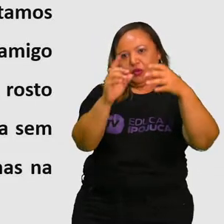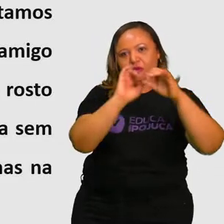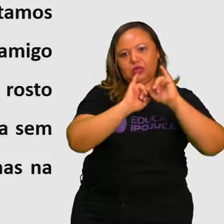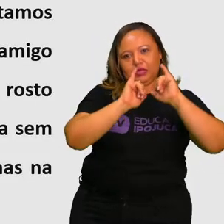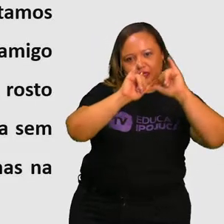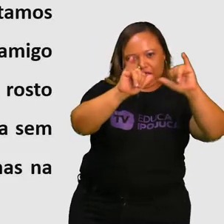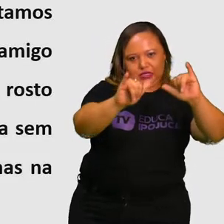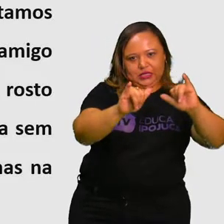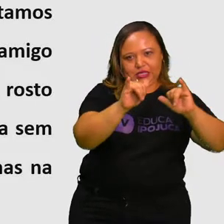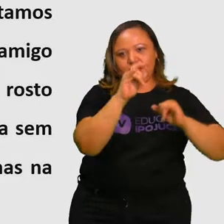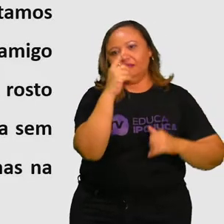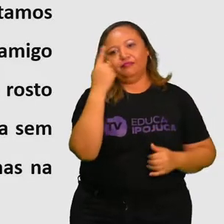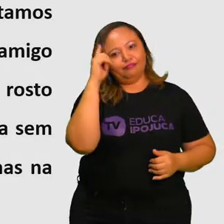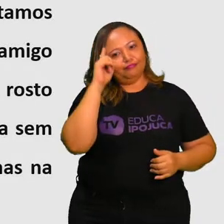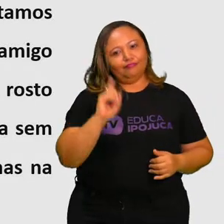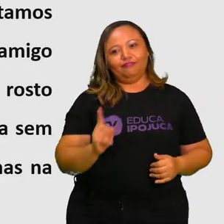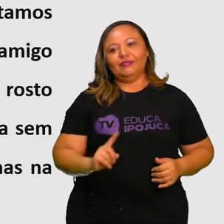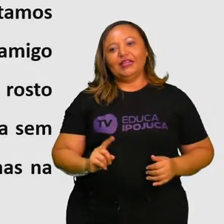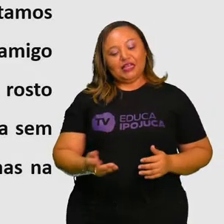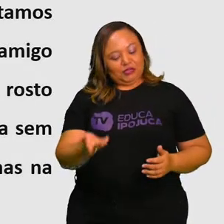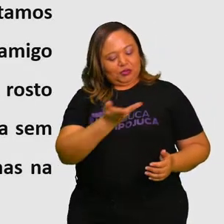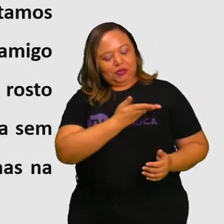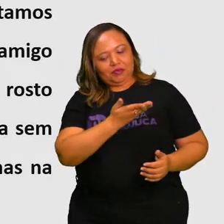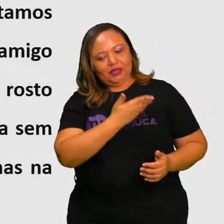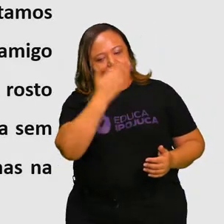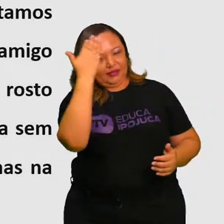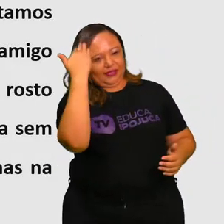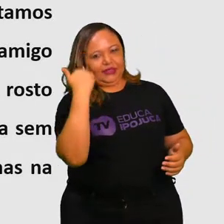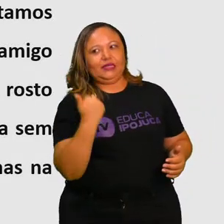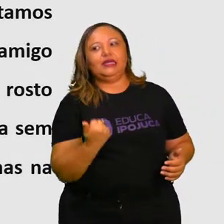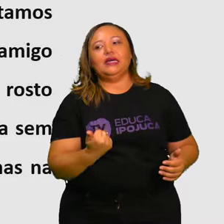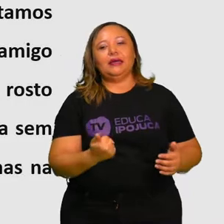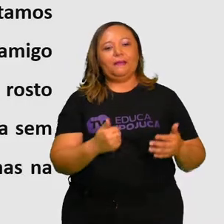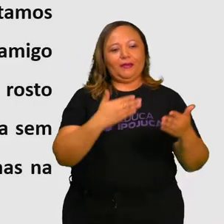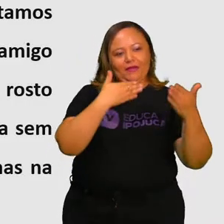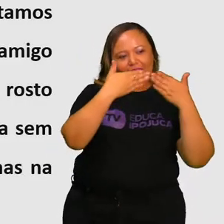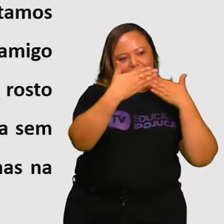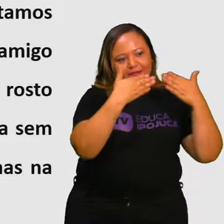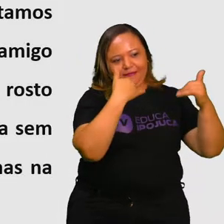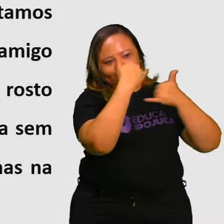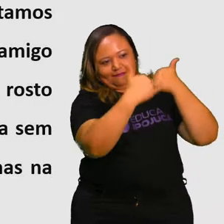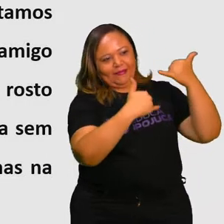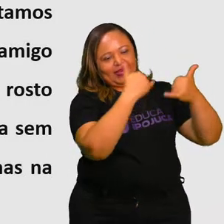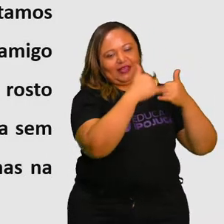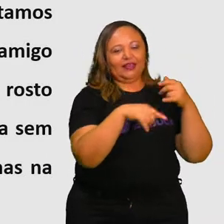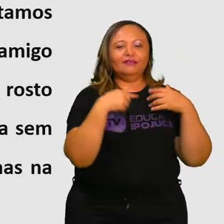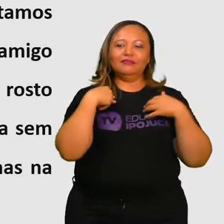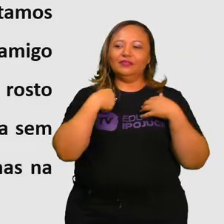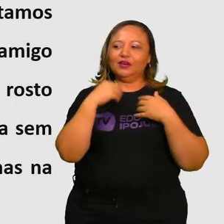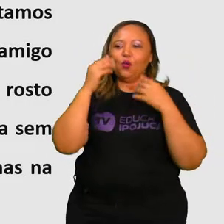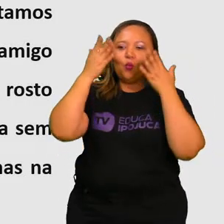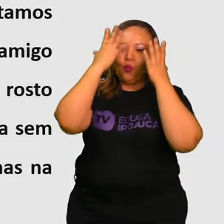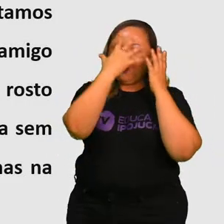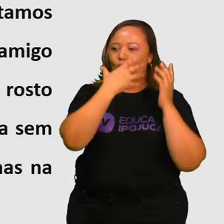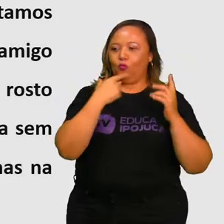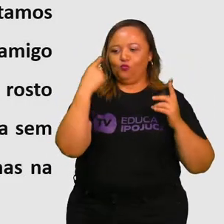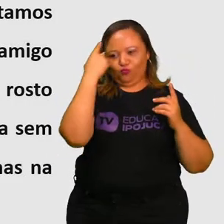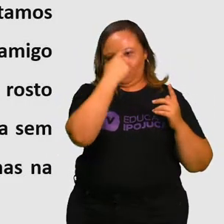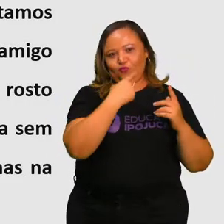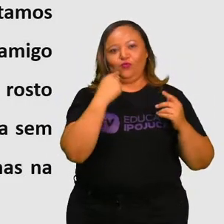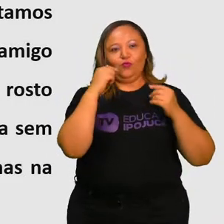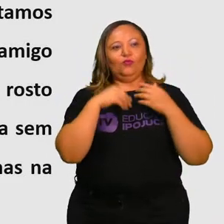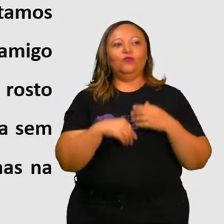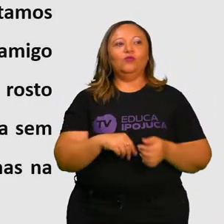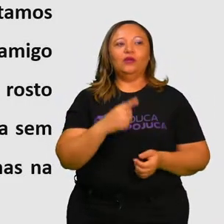super íntimo fica sabendo e faz alguma brincadeira a respeito, ficamos com o rosto vermelho, negamos tudo